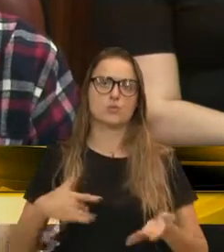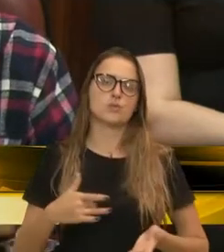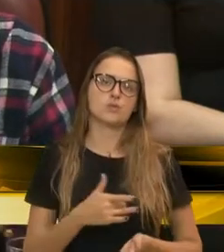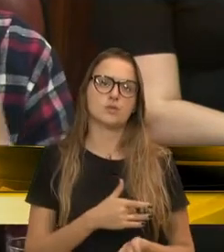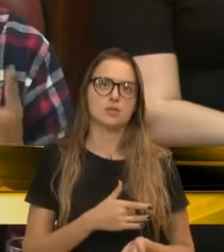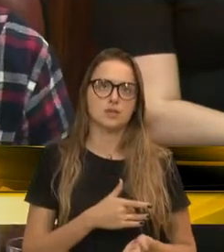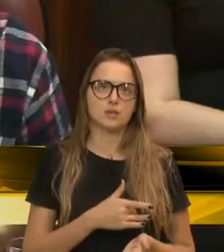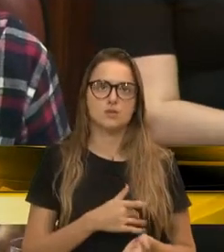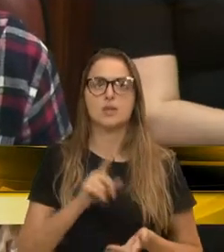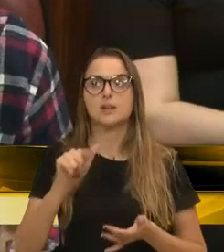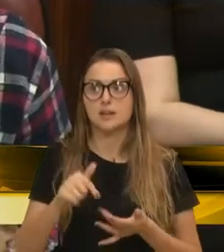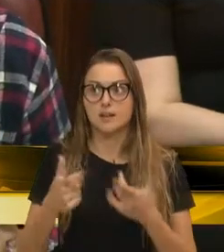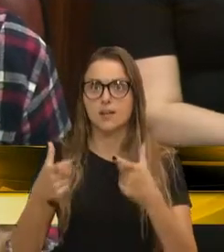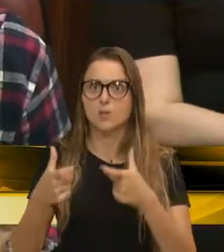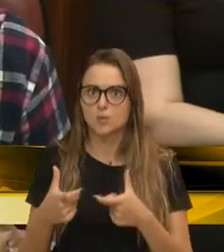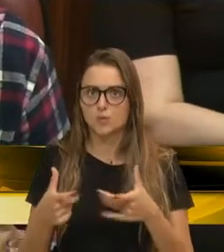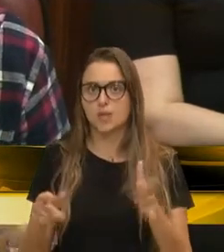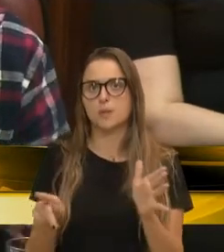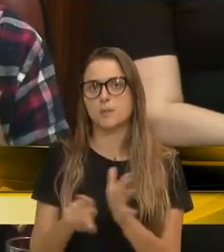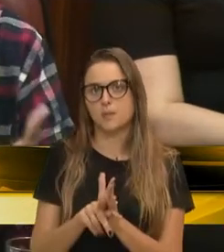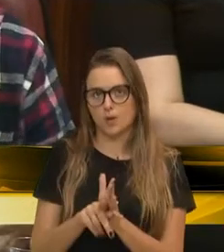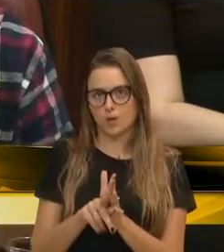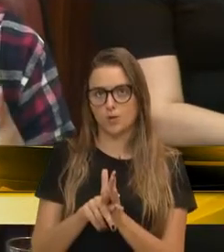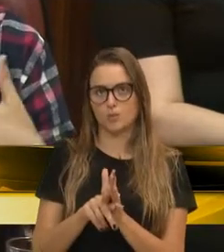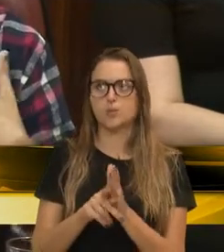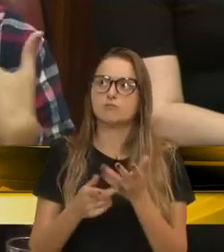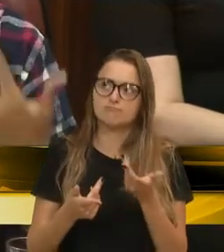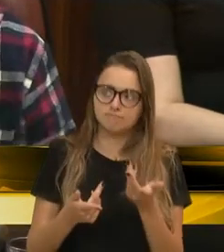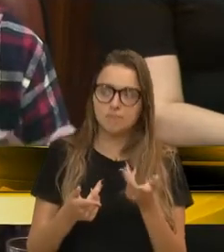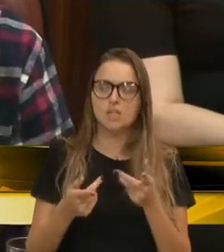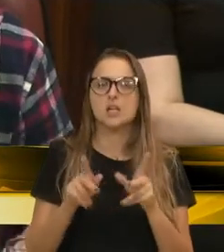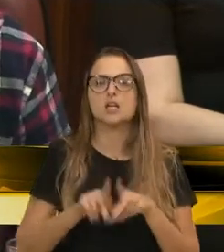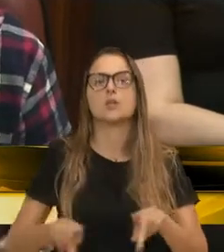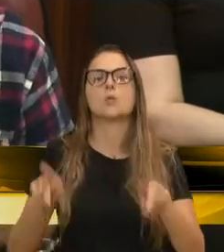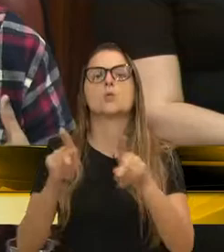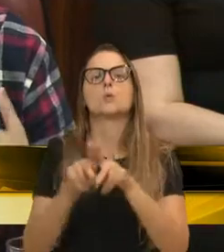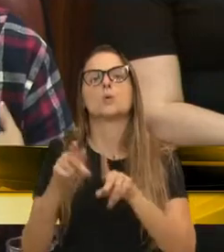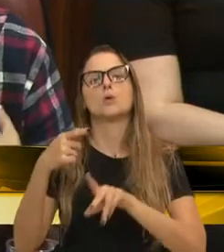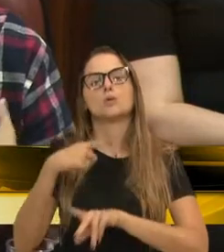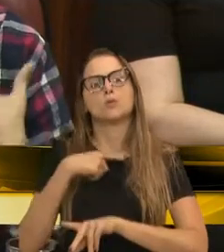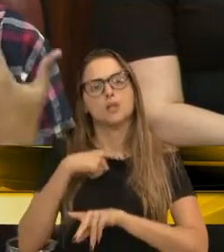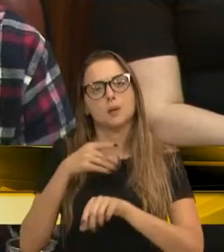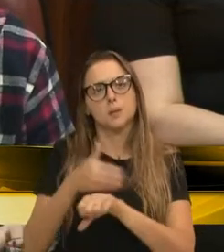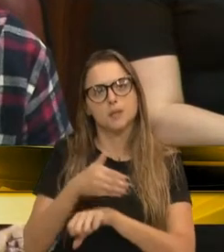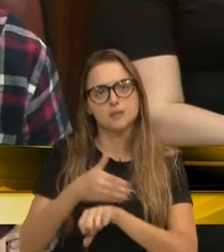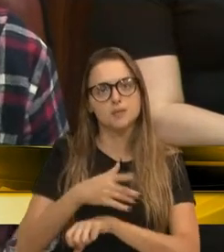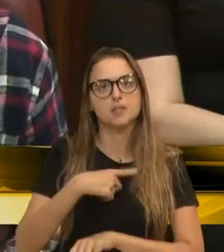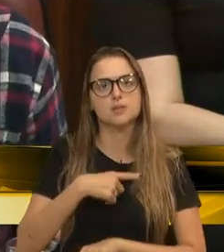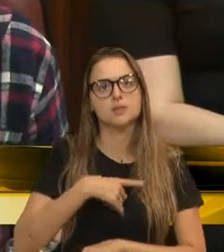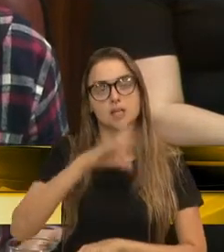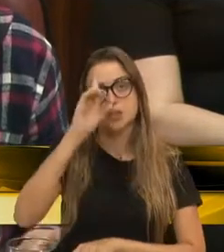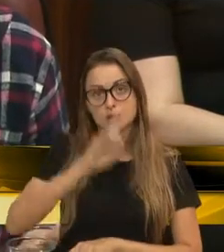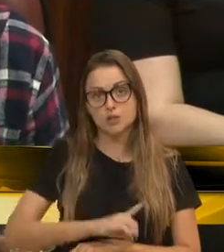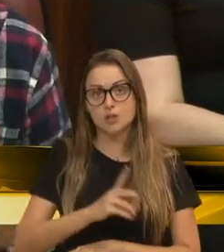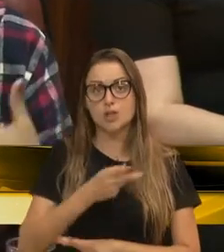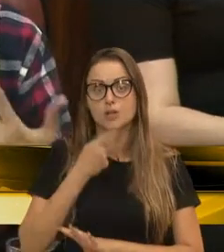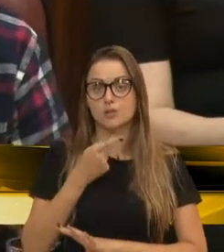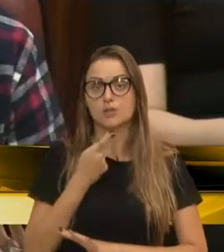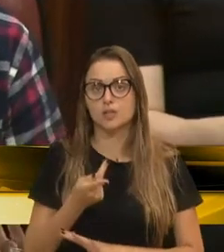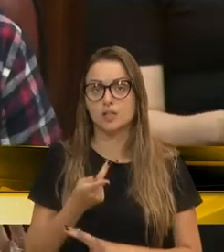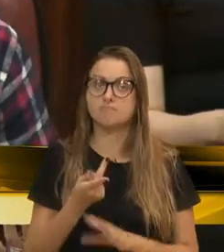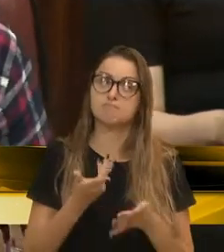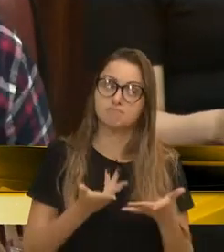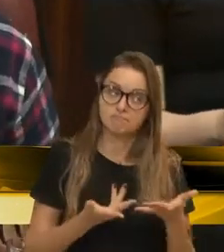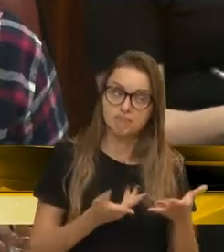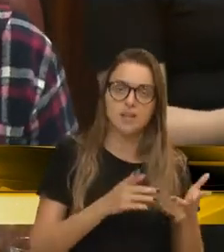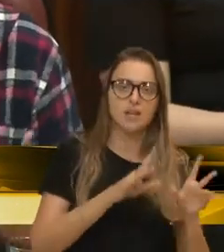é um espaço popular, em a população tem voz e tem direito a manifestar, embora a